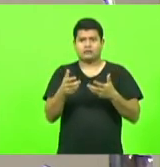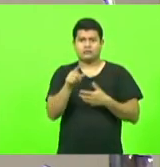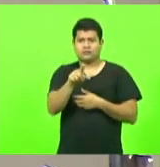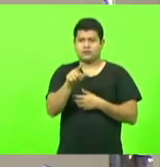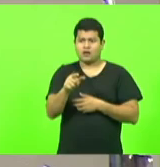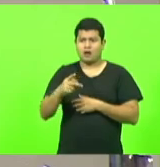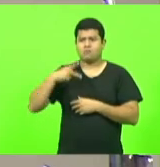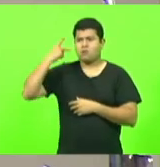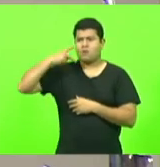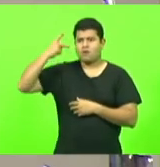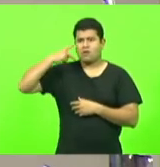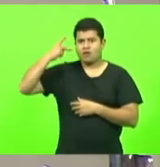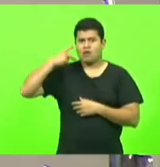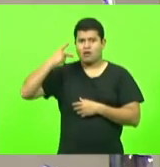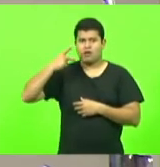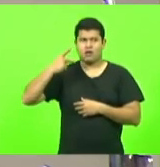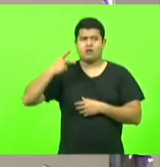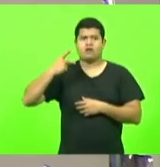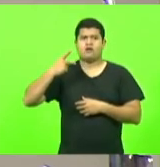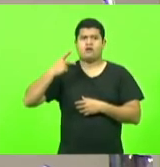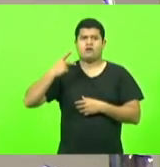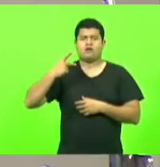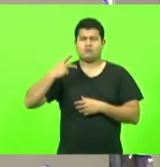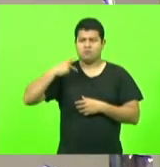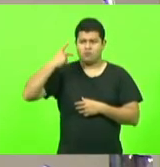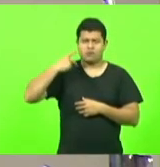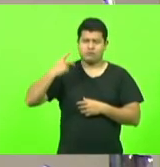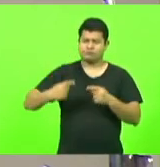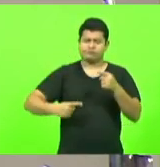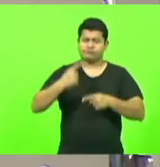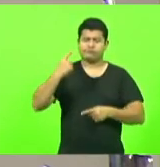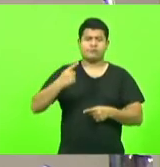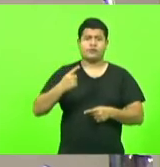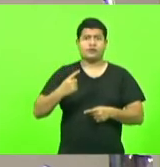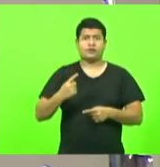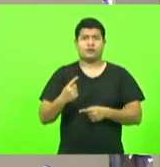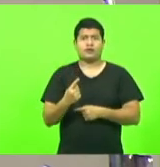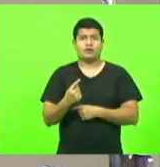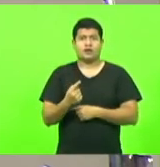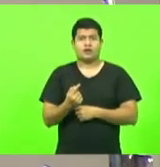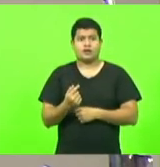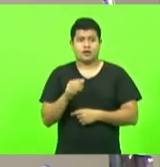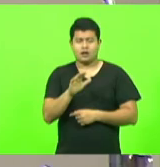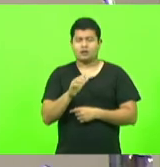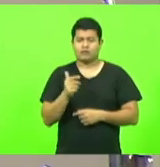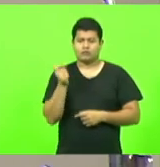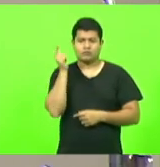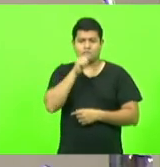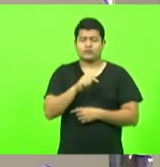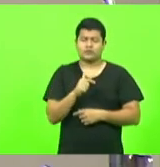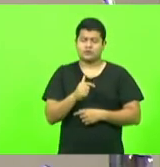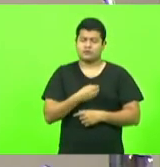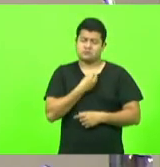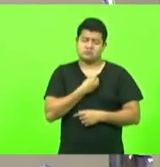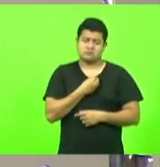sério honesto não vai ganhar dinheiro vai sobreviver agora